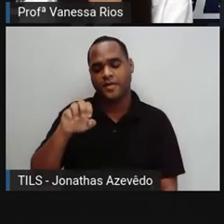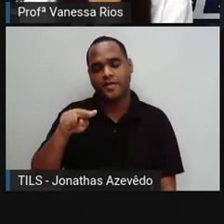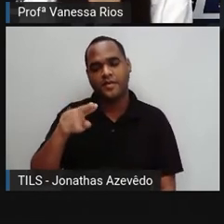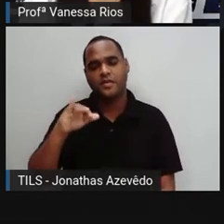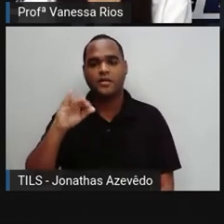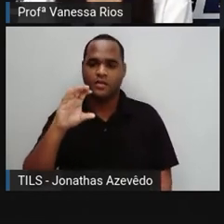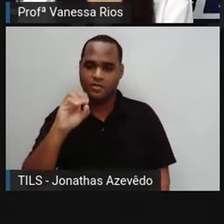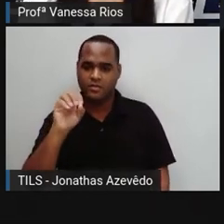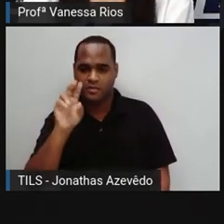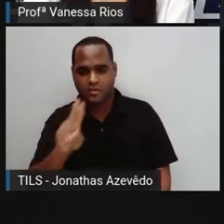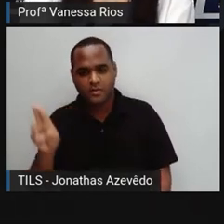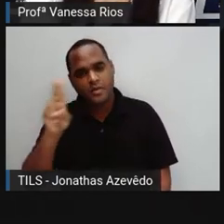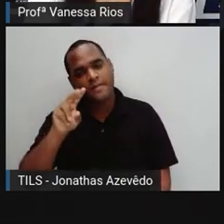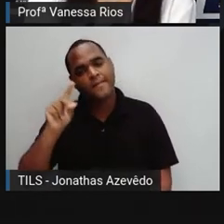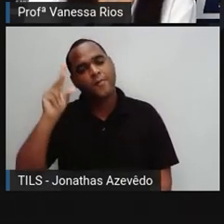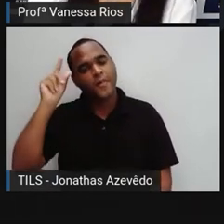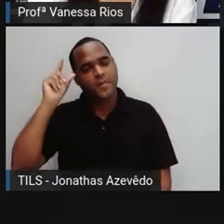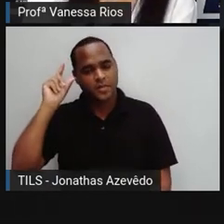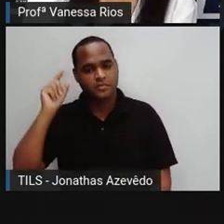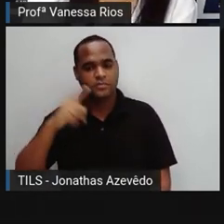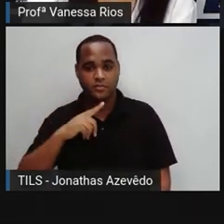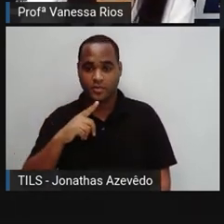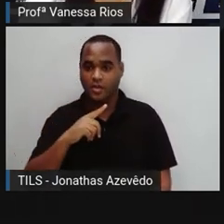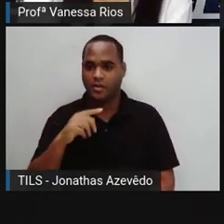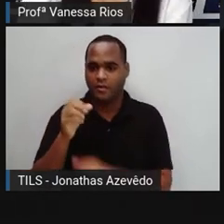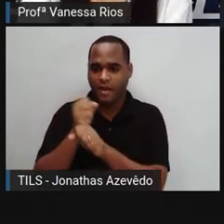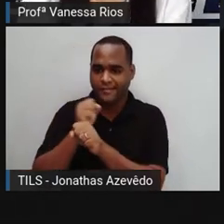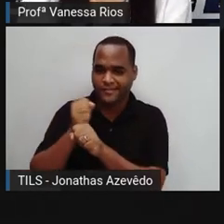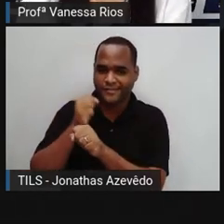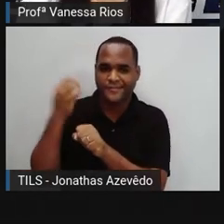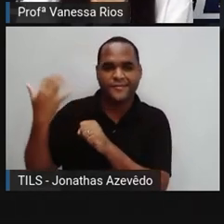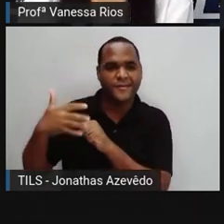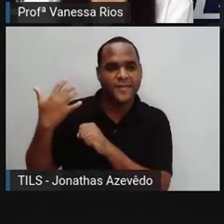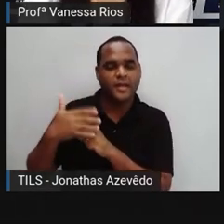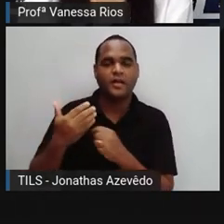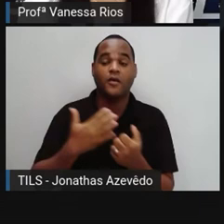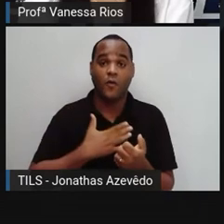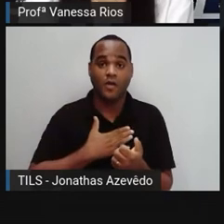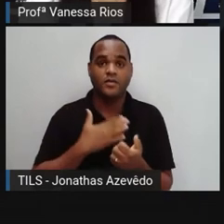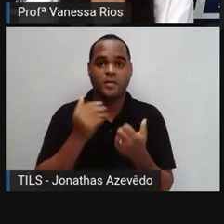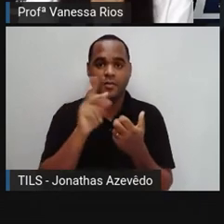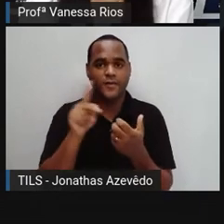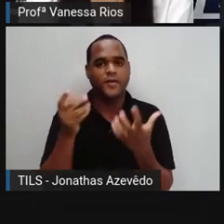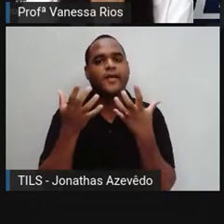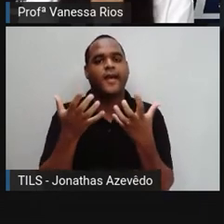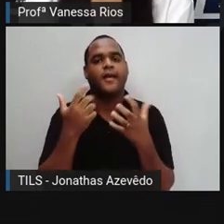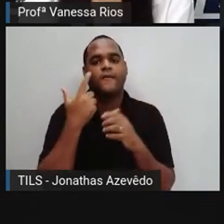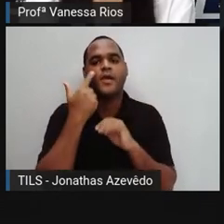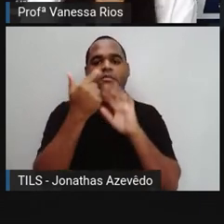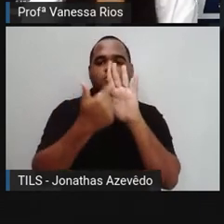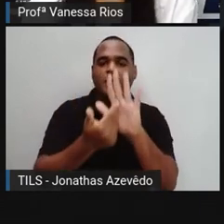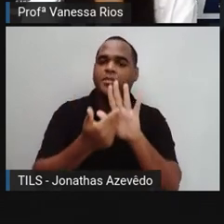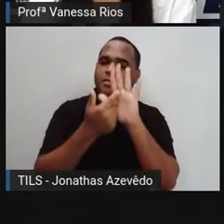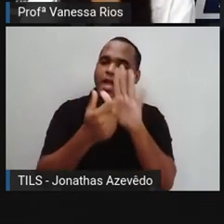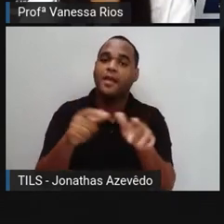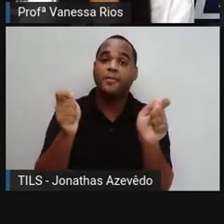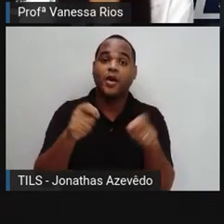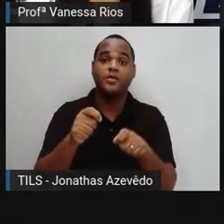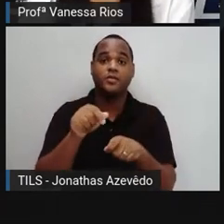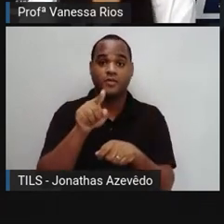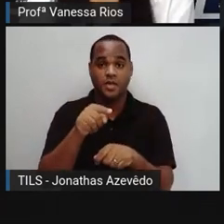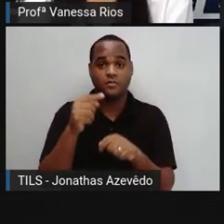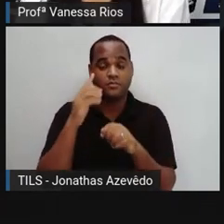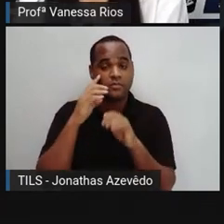utilizado aí há muitos anos atrás. E a Pró, eu gostaria que você, observando, tentasse aí descobrir